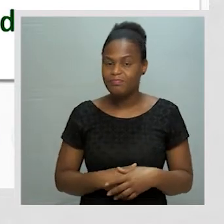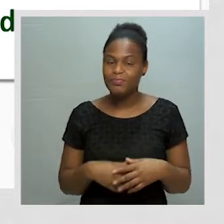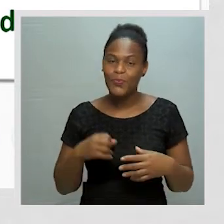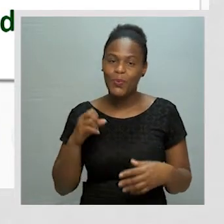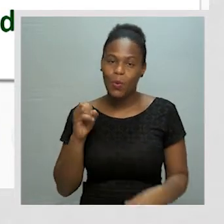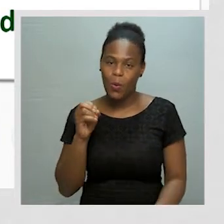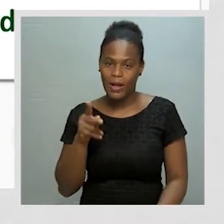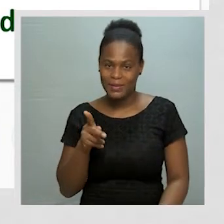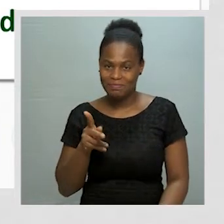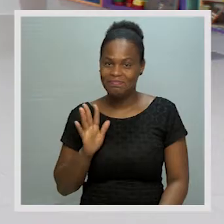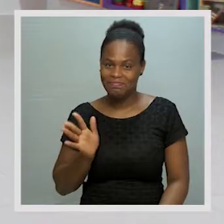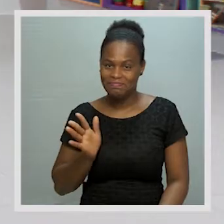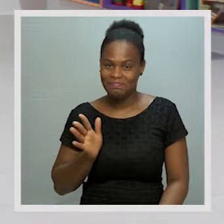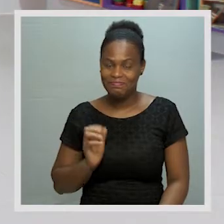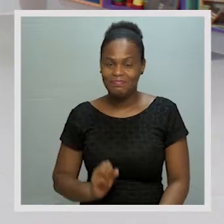Ok.